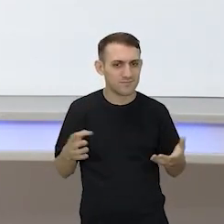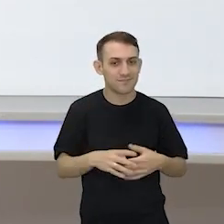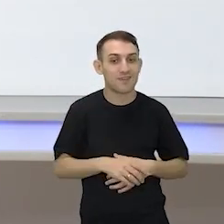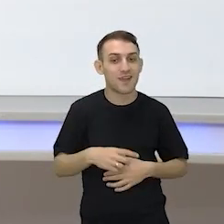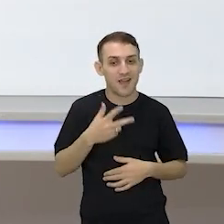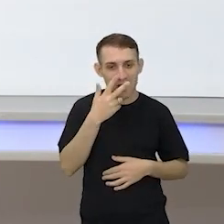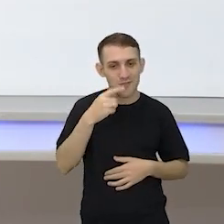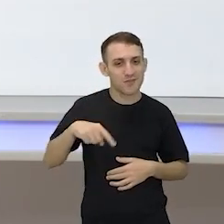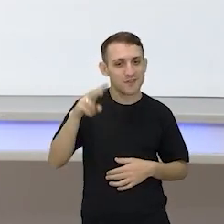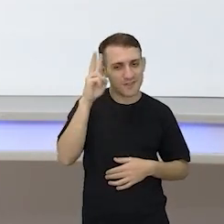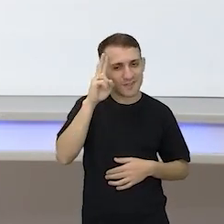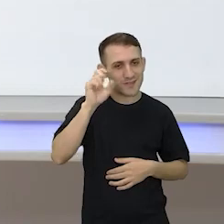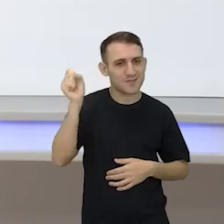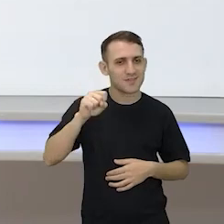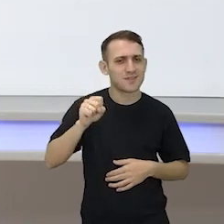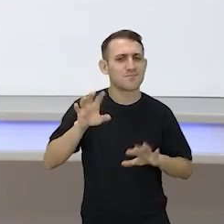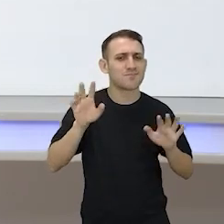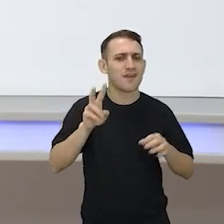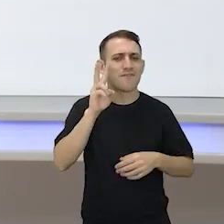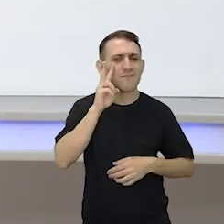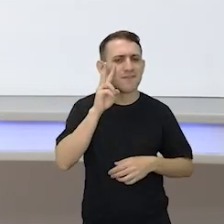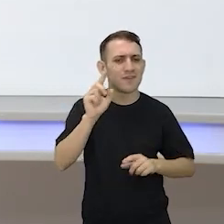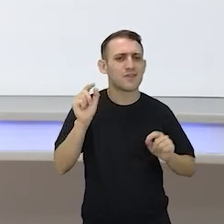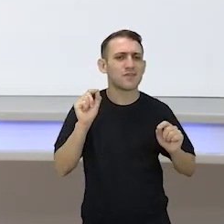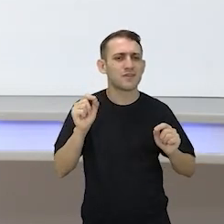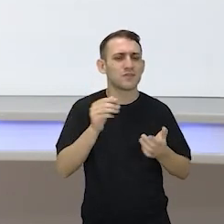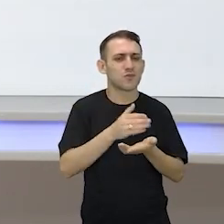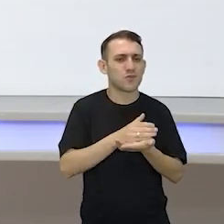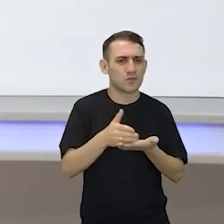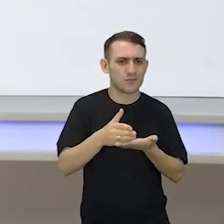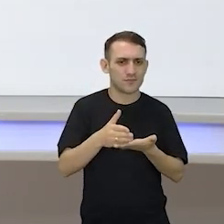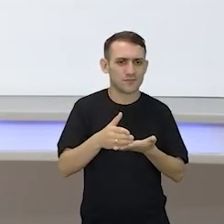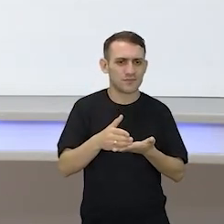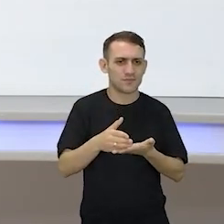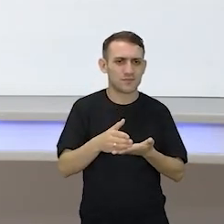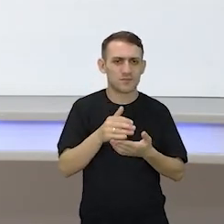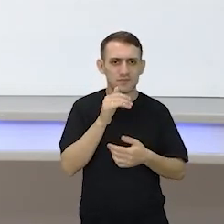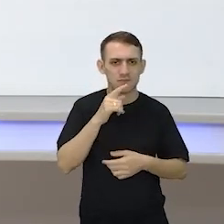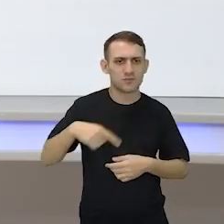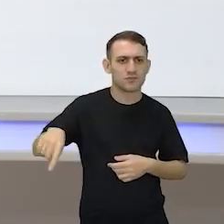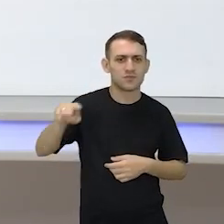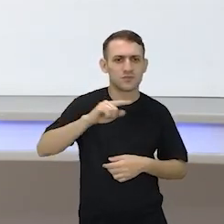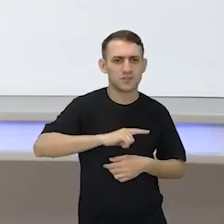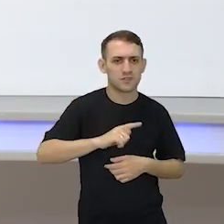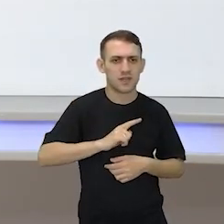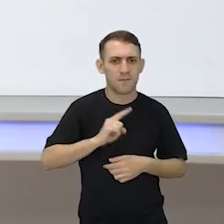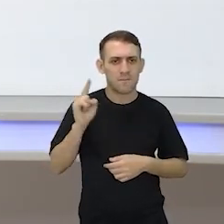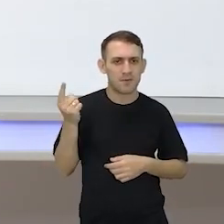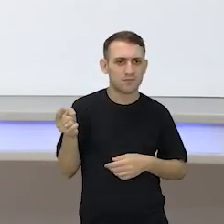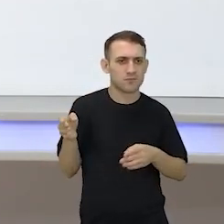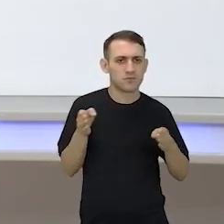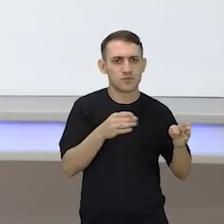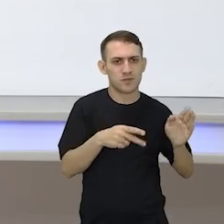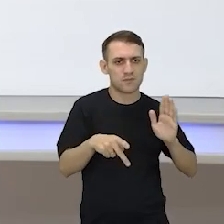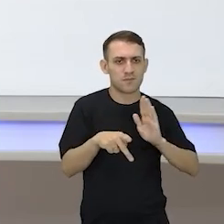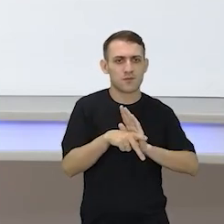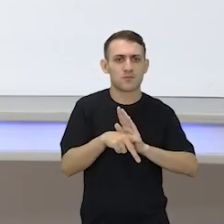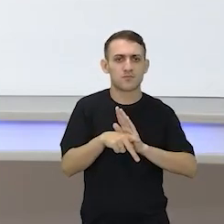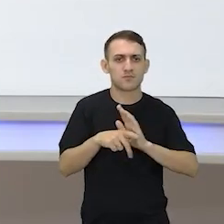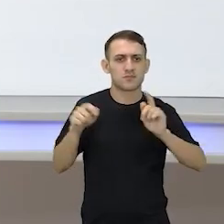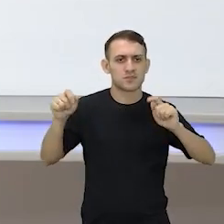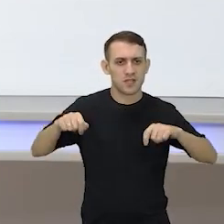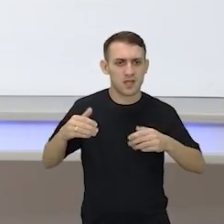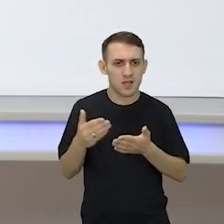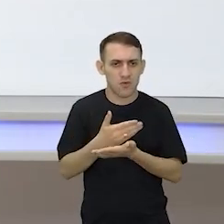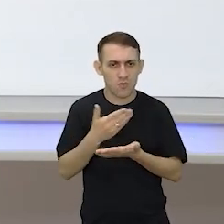acho que você estava, mas olha aí. Olha aí bem no comecinho. Quando você vai pegando a primeira parte do seu... Podia ser o